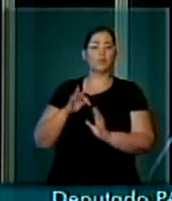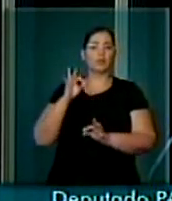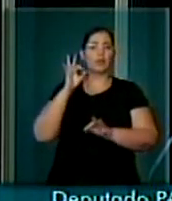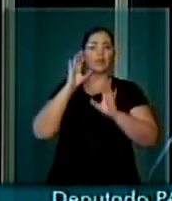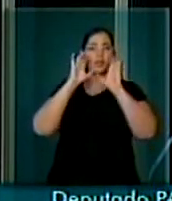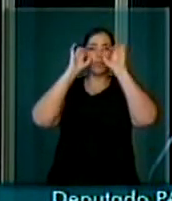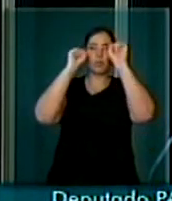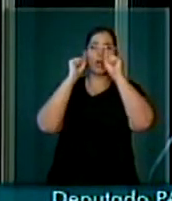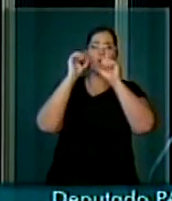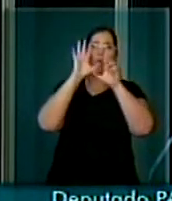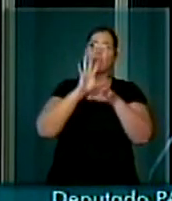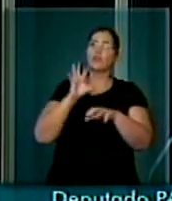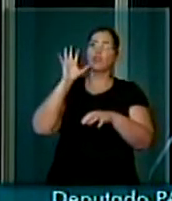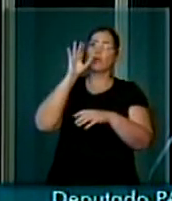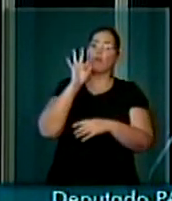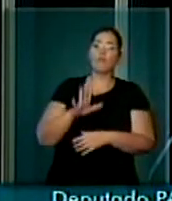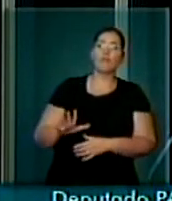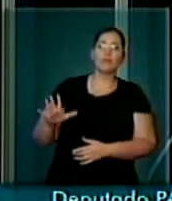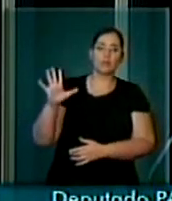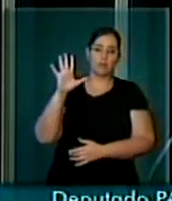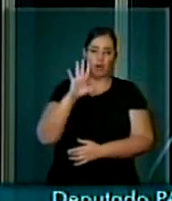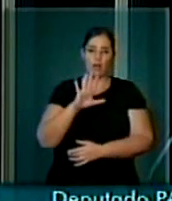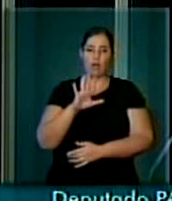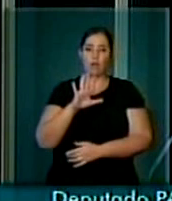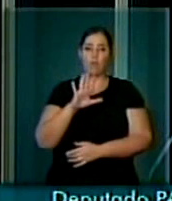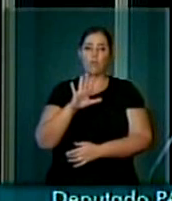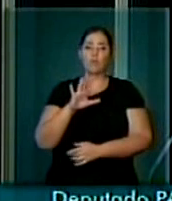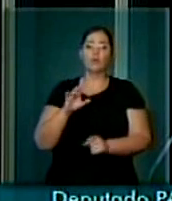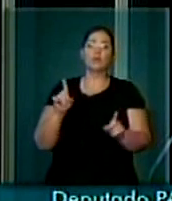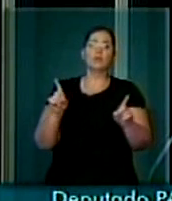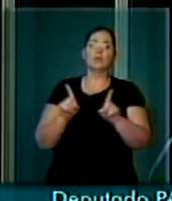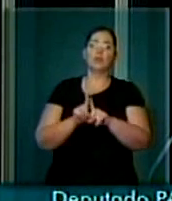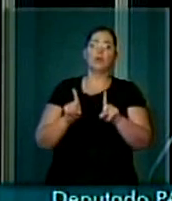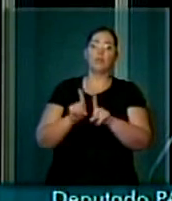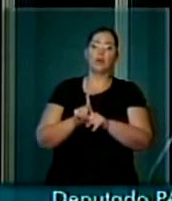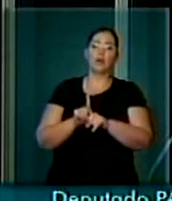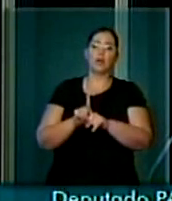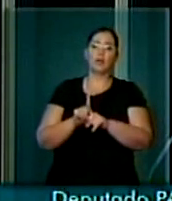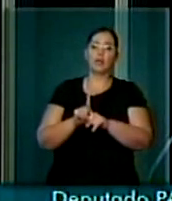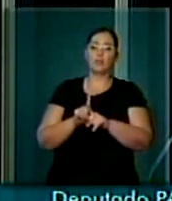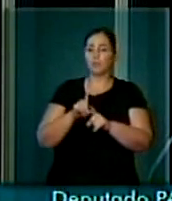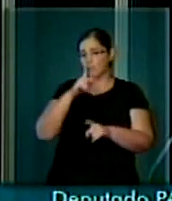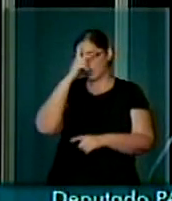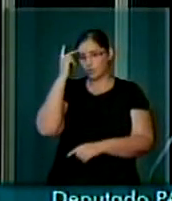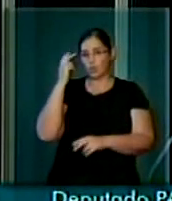federais, e também, como observadores,